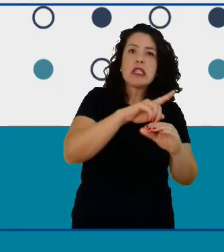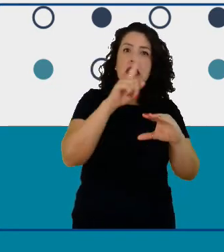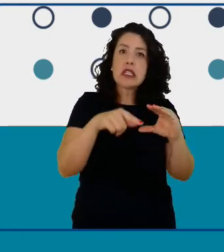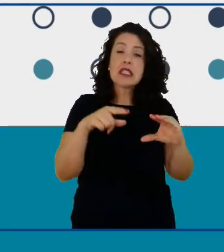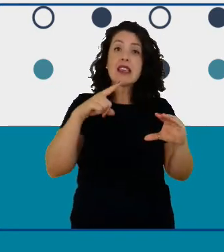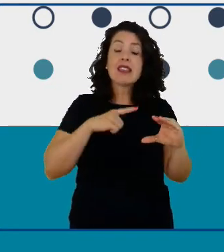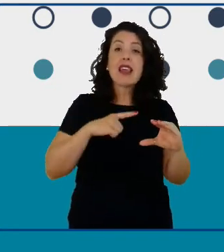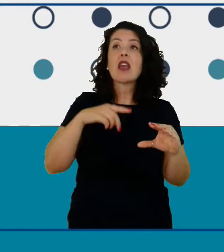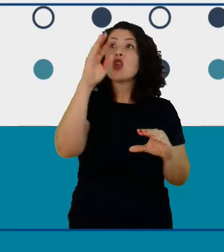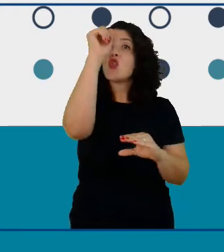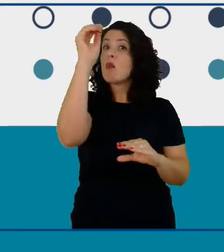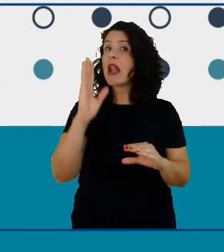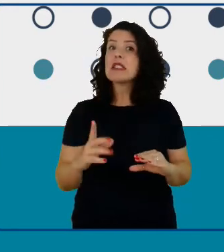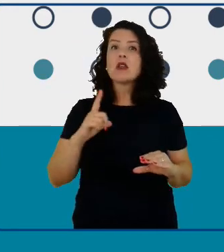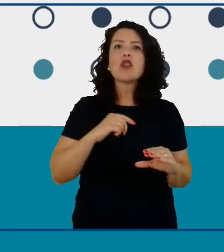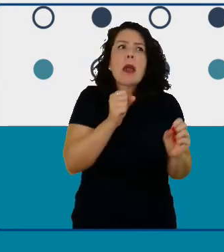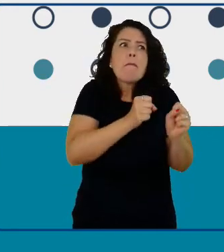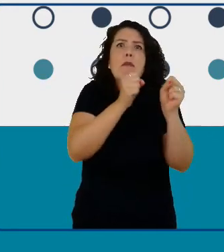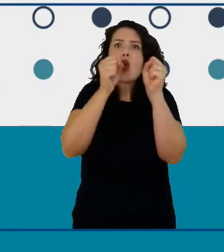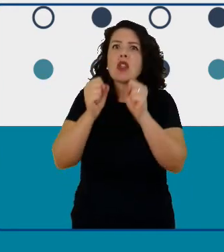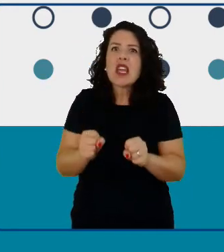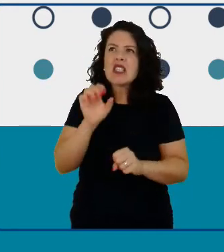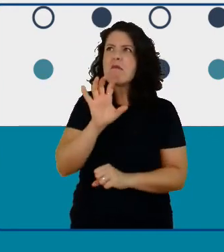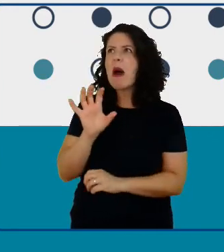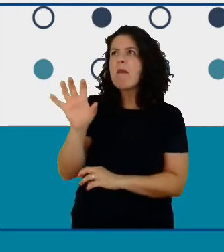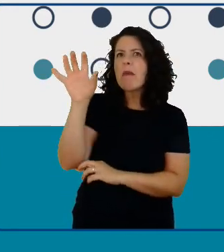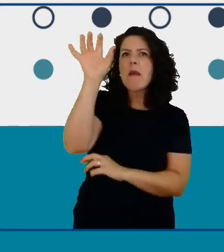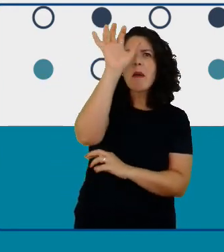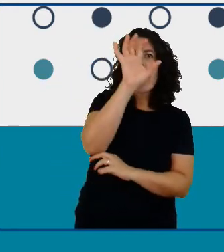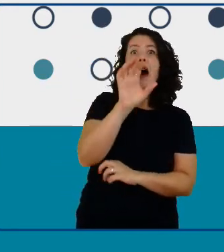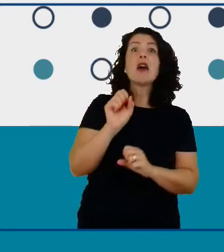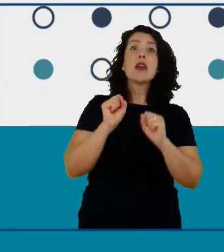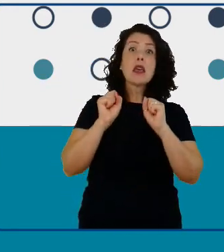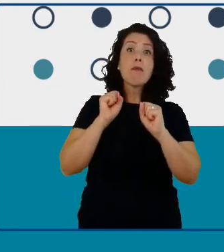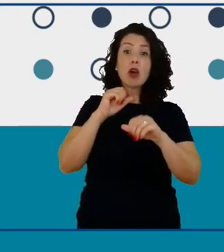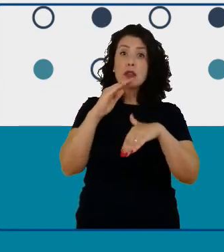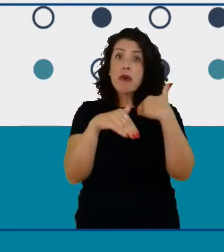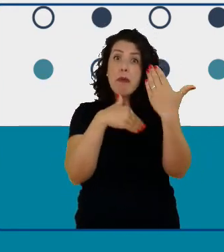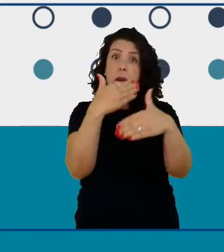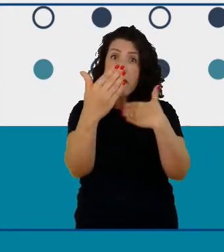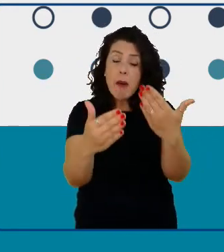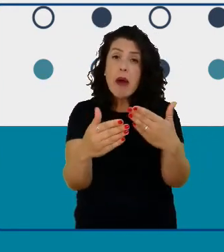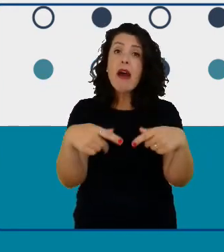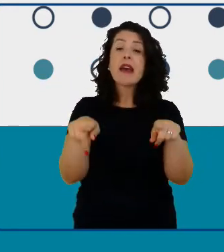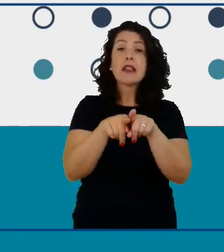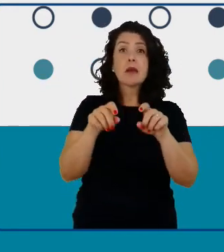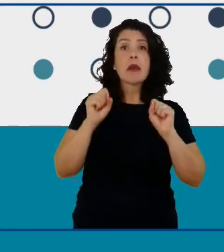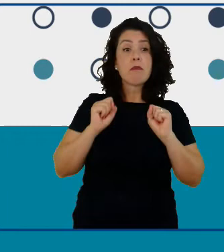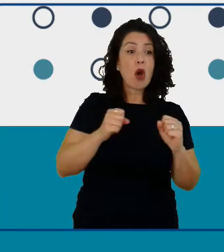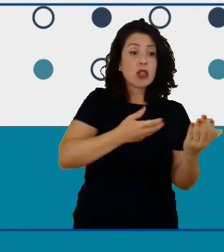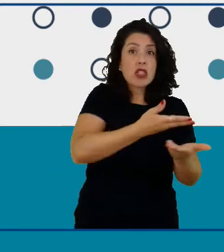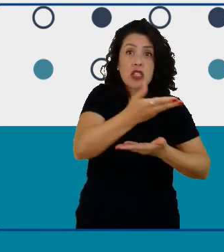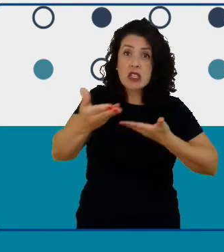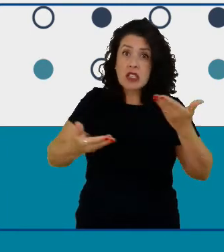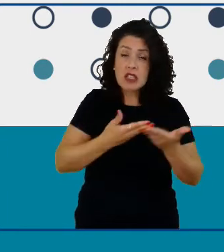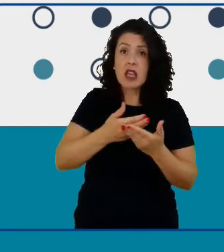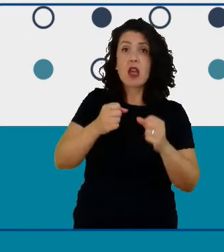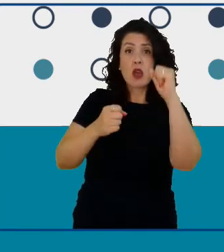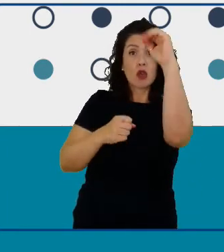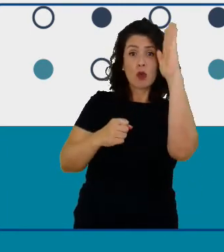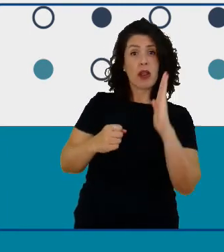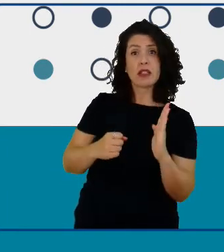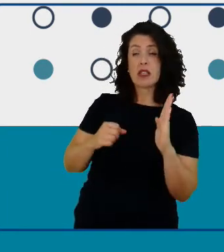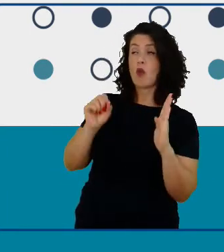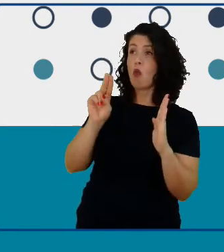né e que pode ser potencializada para que haja uma troca eficiente entre o Reino Unido e o Brasil né eu